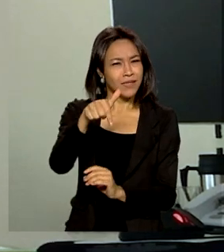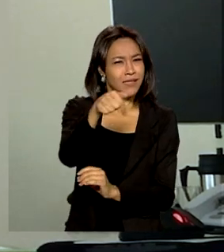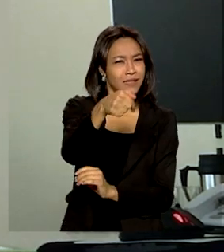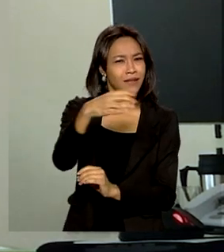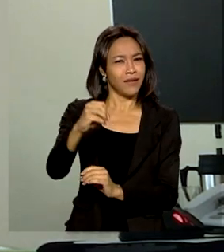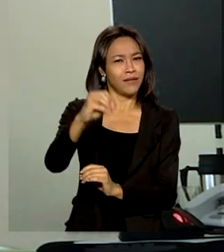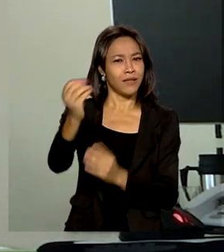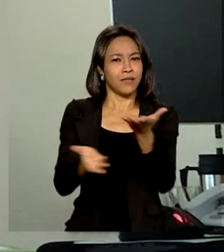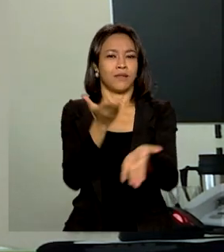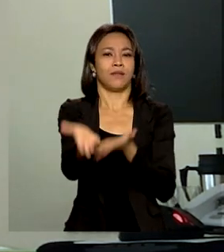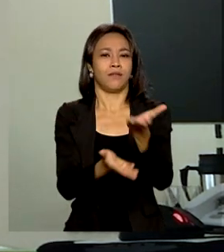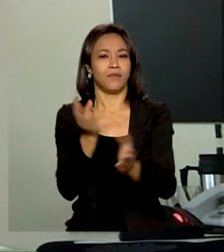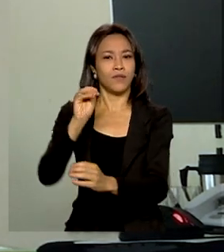disponíveis em nossa plataforma. Tchau. Tchau. Tchau.